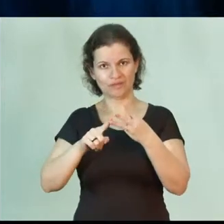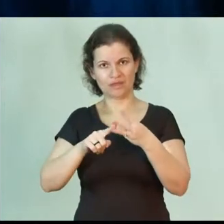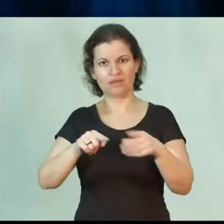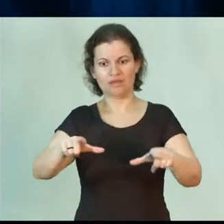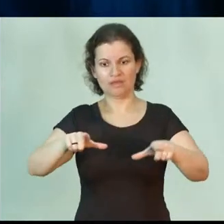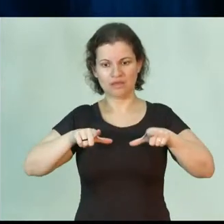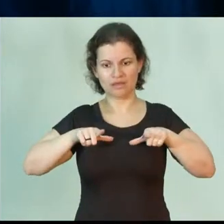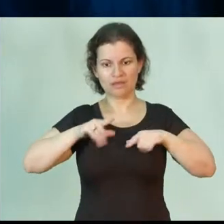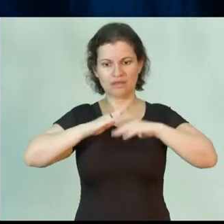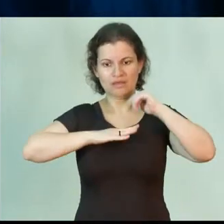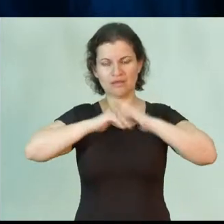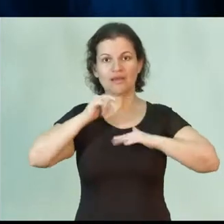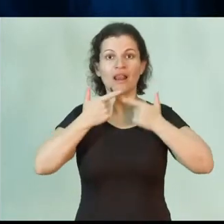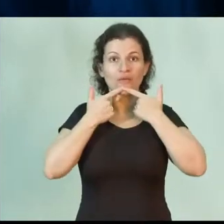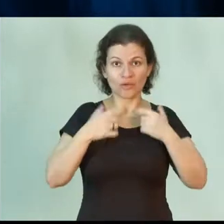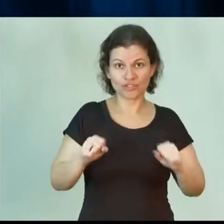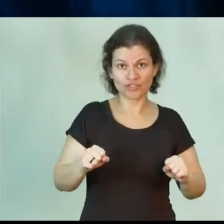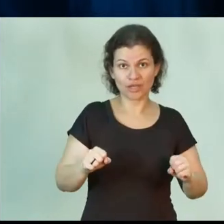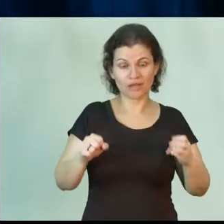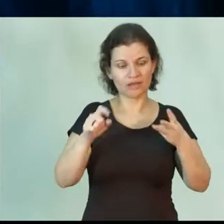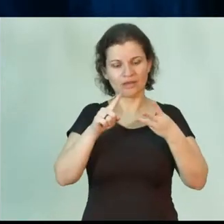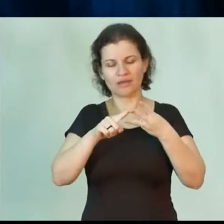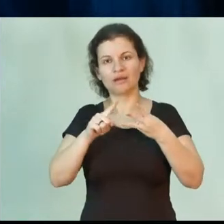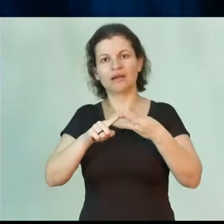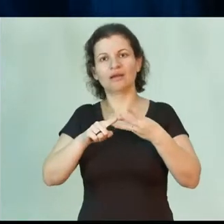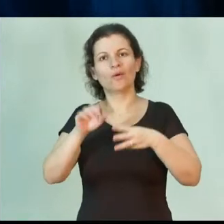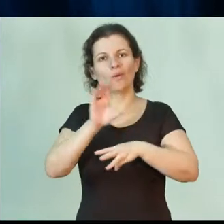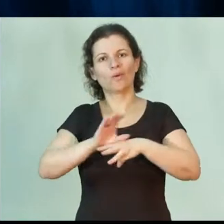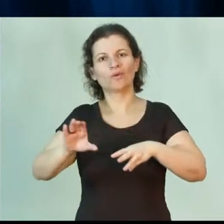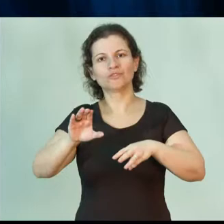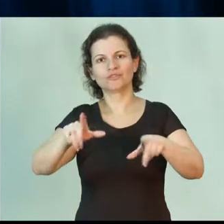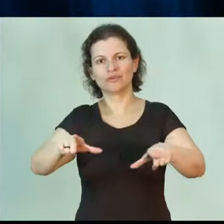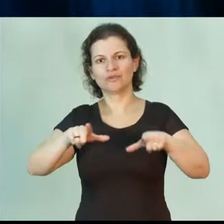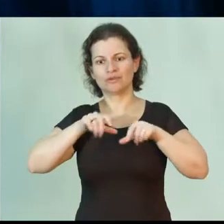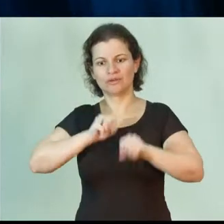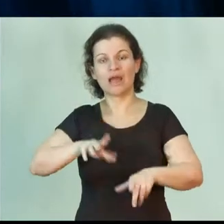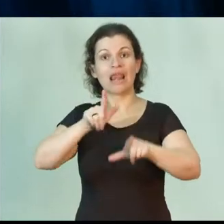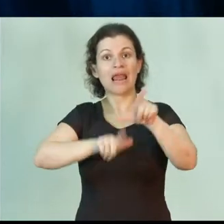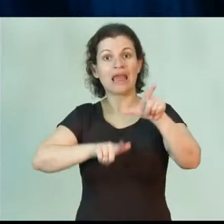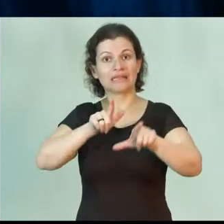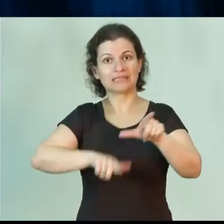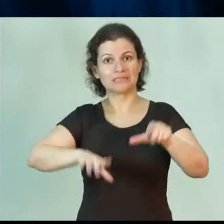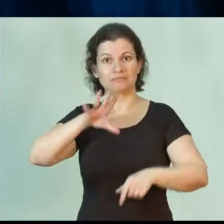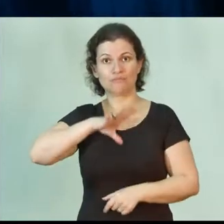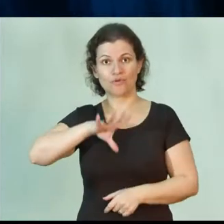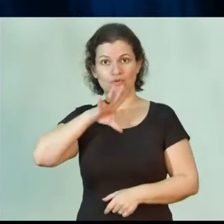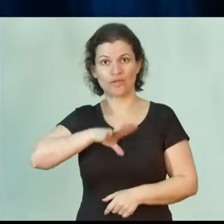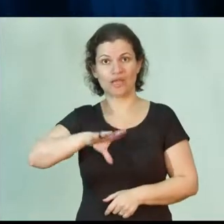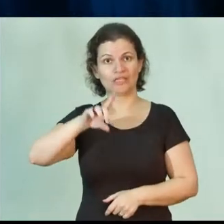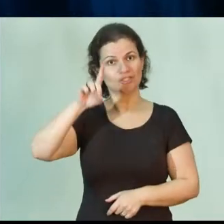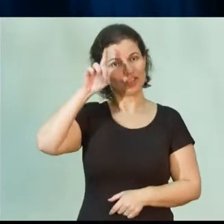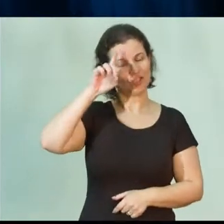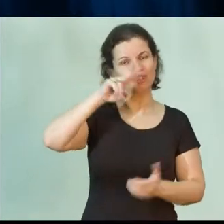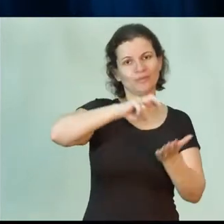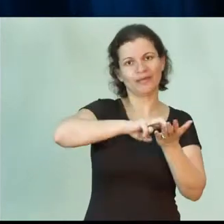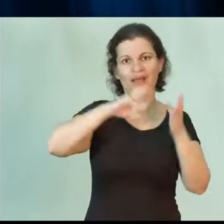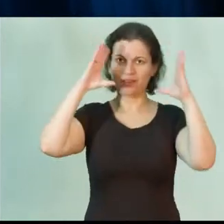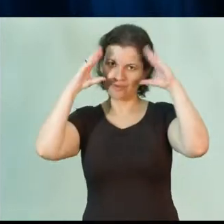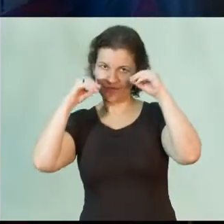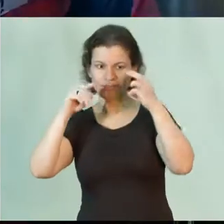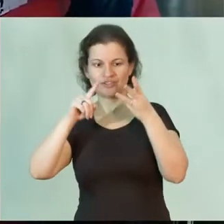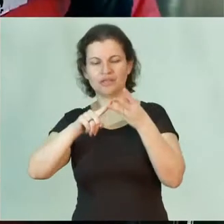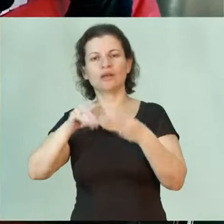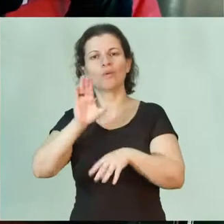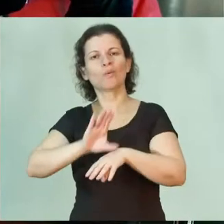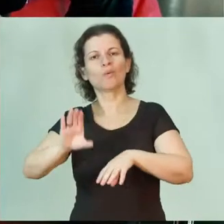bacharelado em linguística, o curso de licenciatura em letras portuguesa, diurno e noturno, e o curso